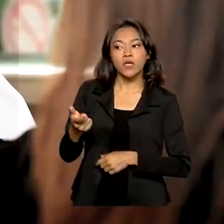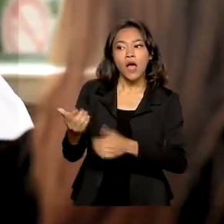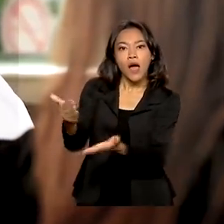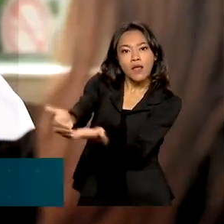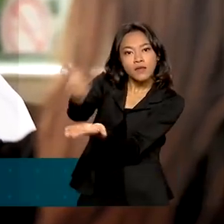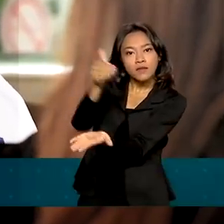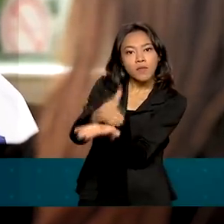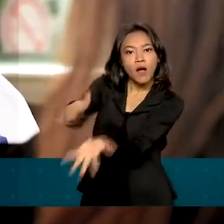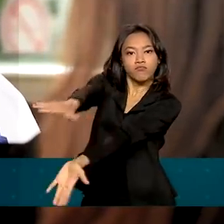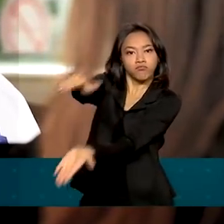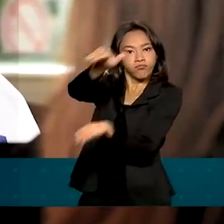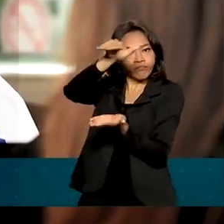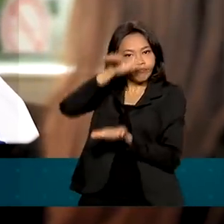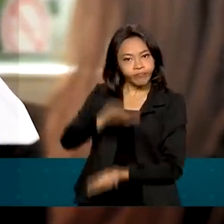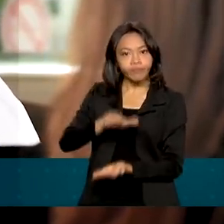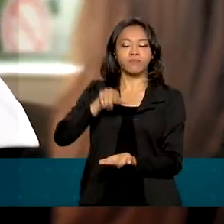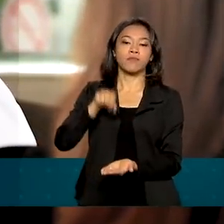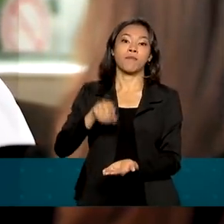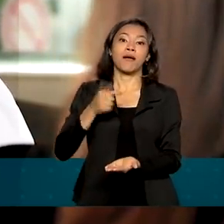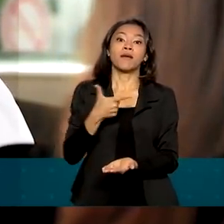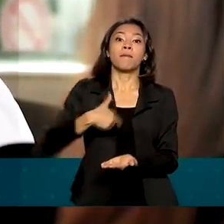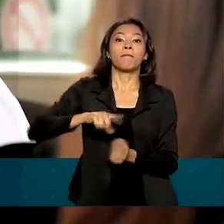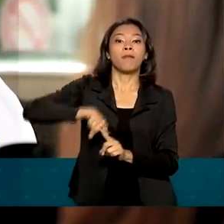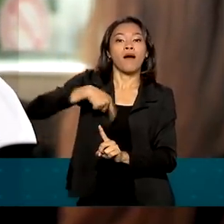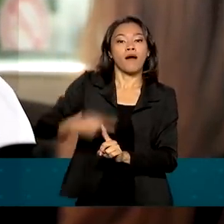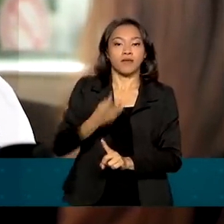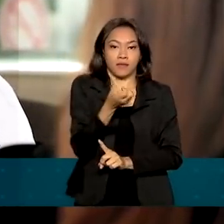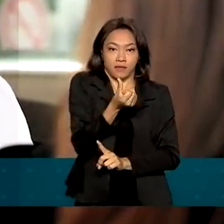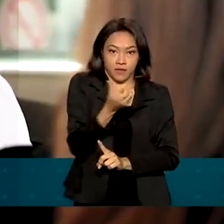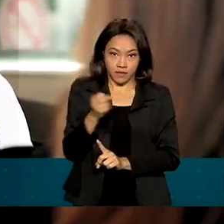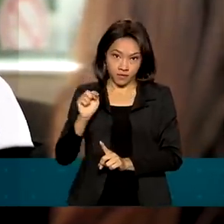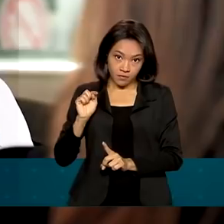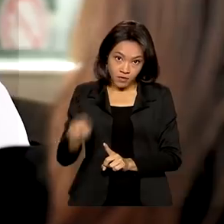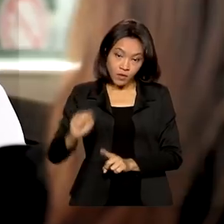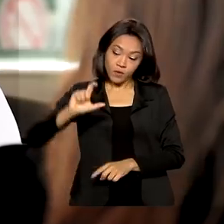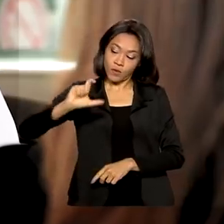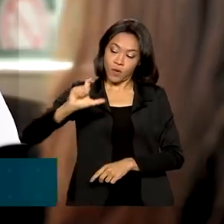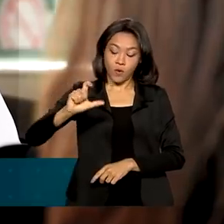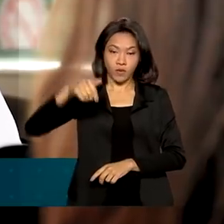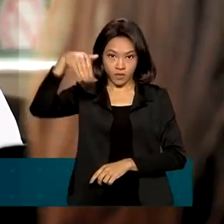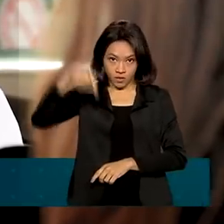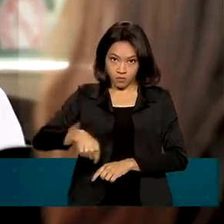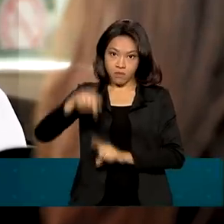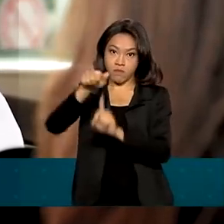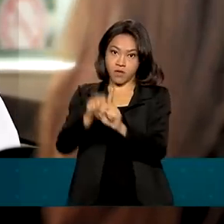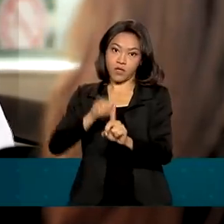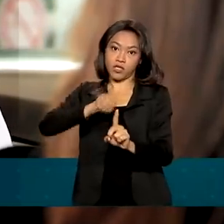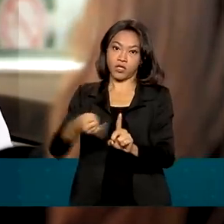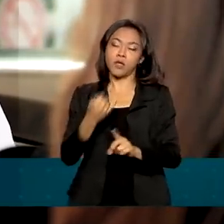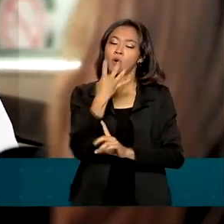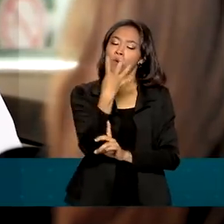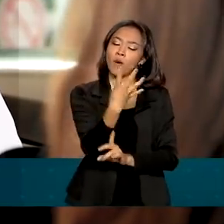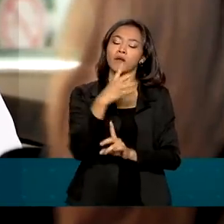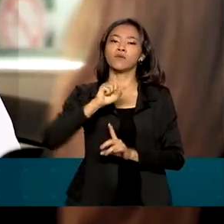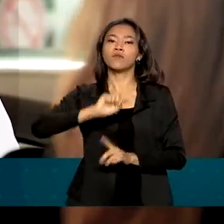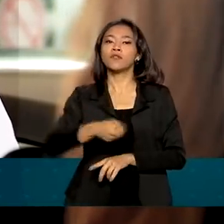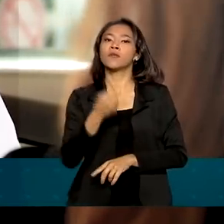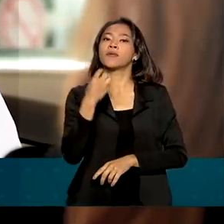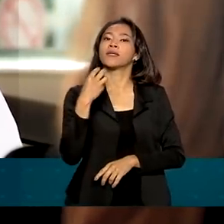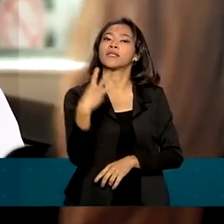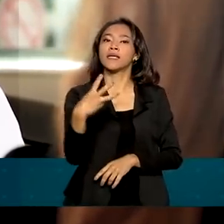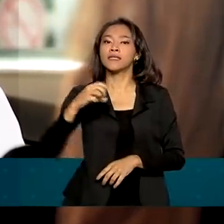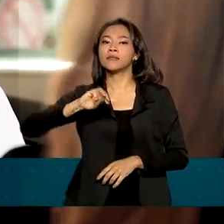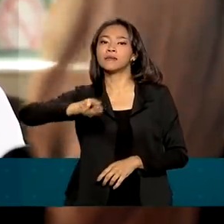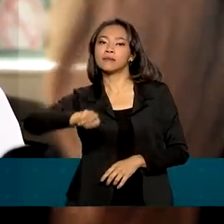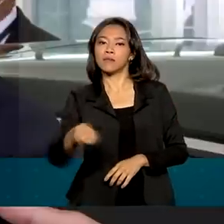600 mil doses da vacina pediátrica agora no mês de janeiro, então serão 4,3 milhões